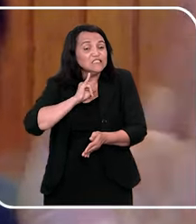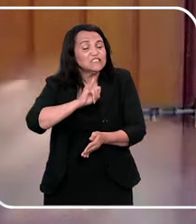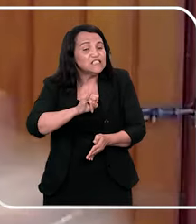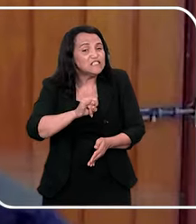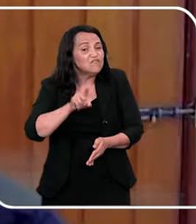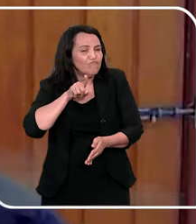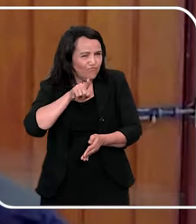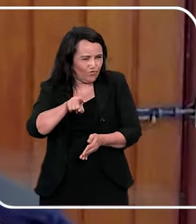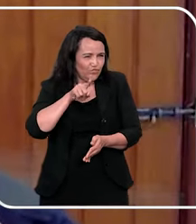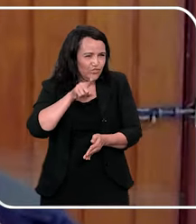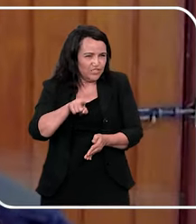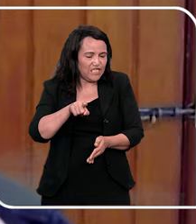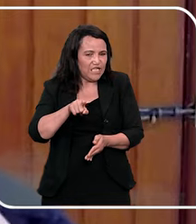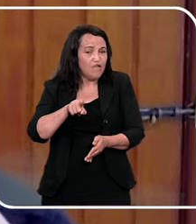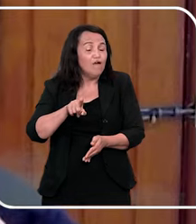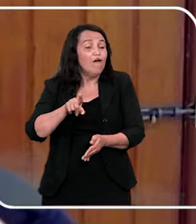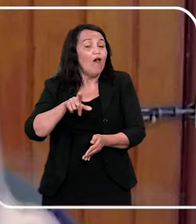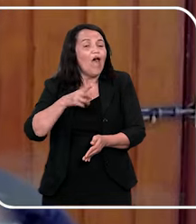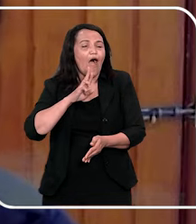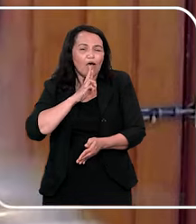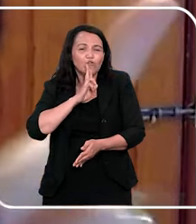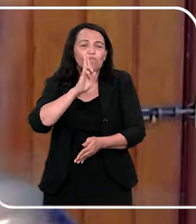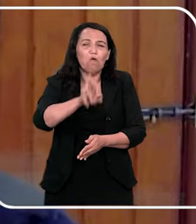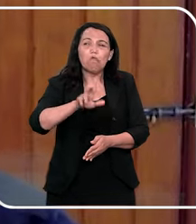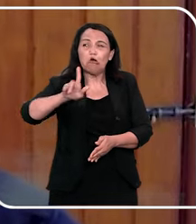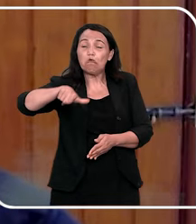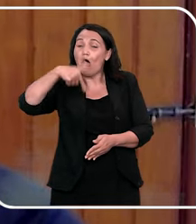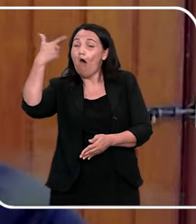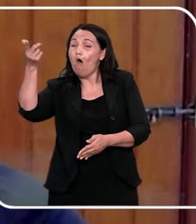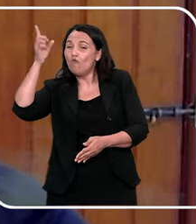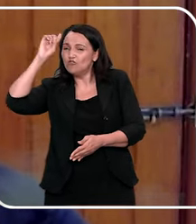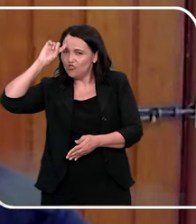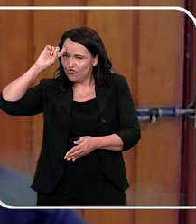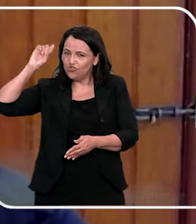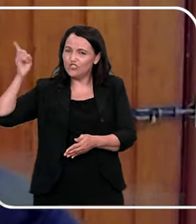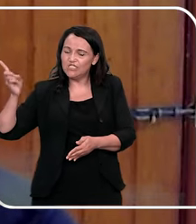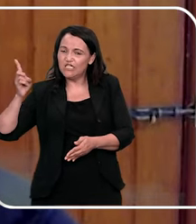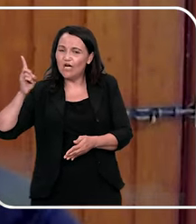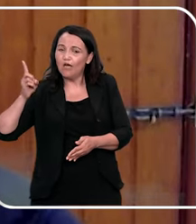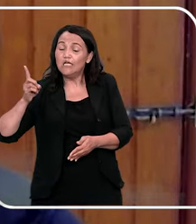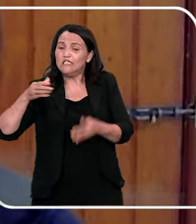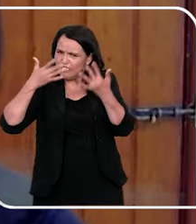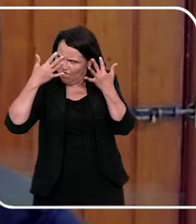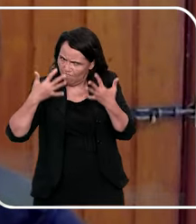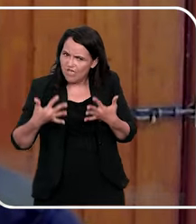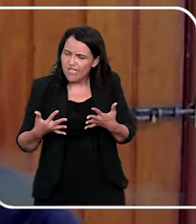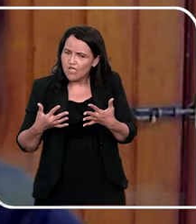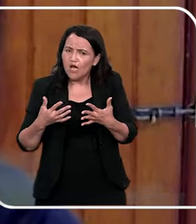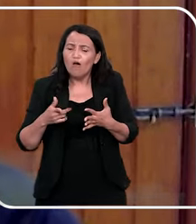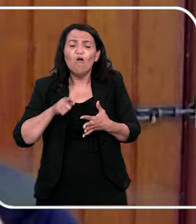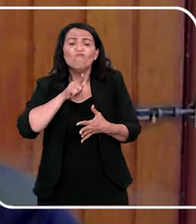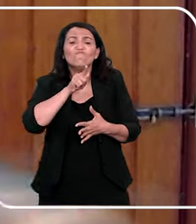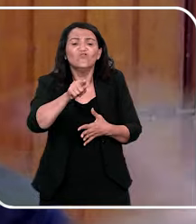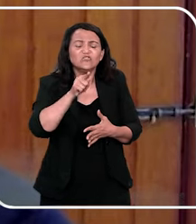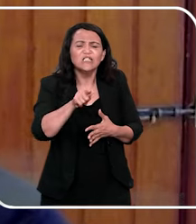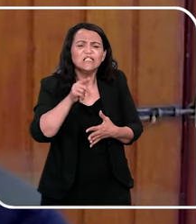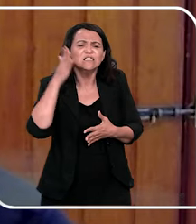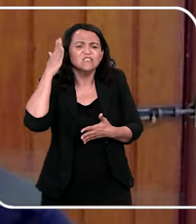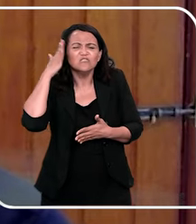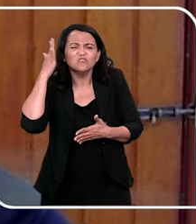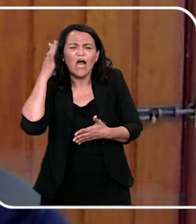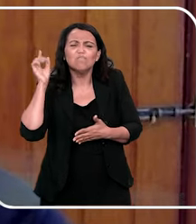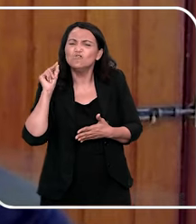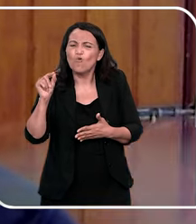dedos pra responder, vai responder no outro dia, é melhor você devolver, ah, filha, o você sabe sobre isso? E quando são